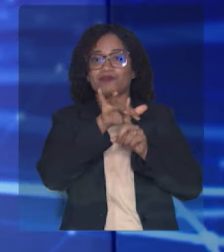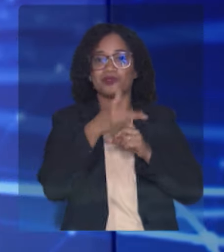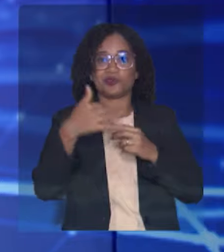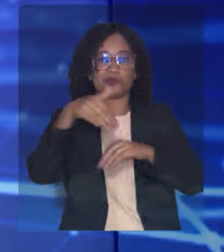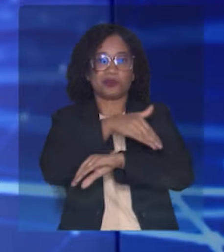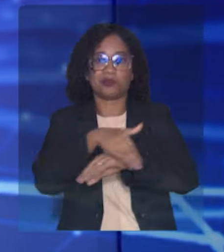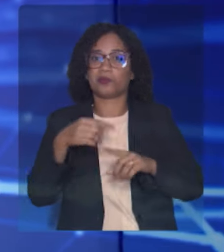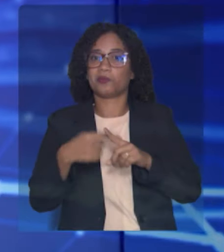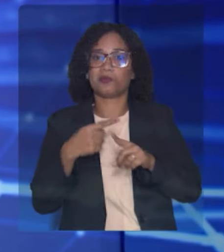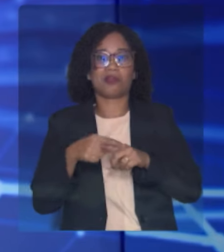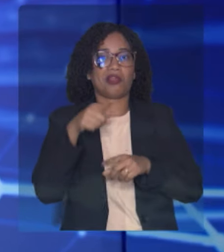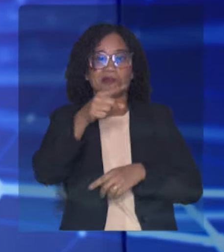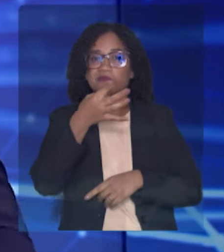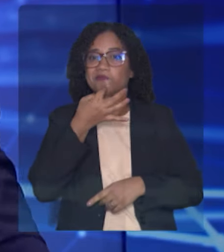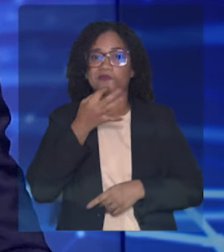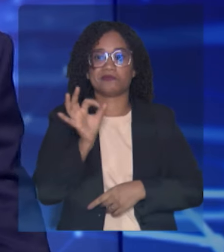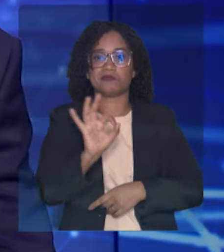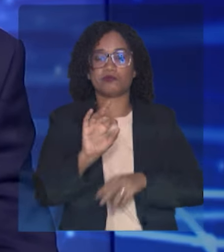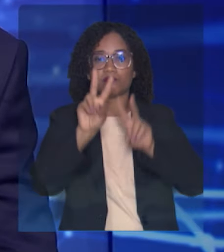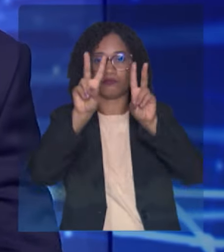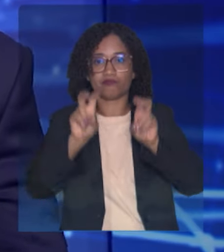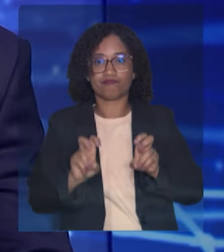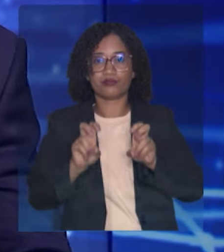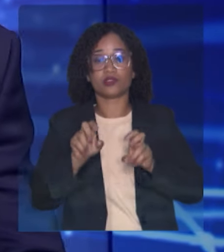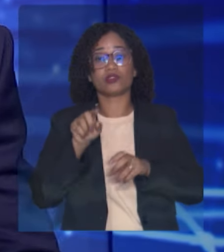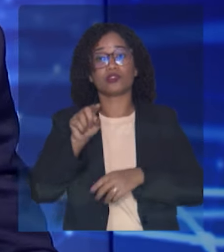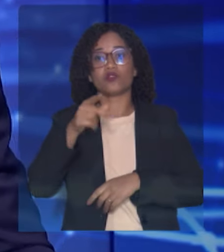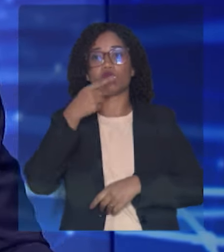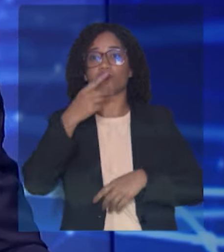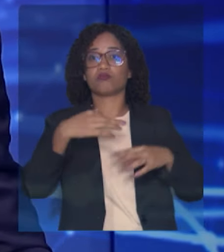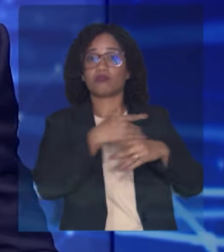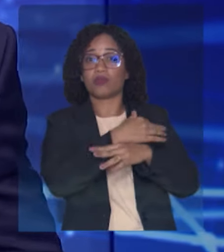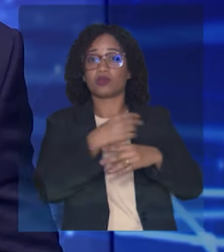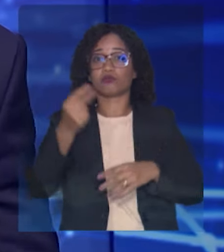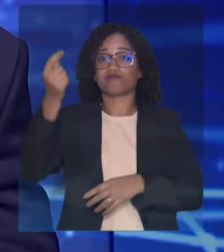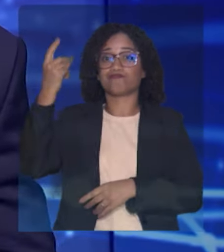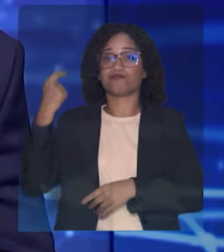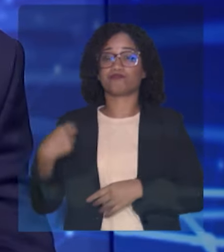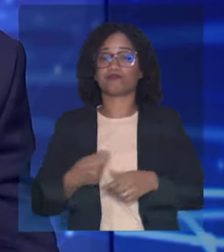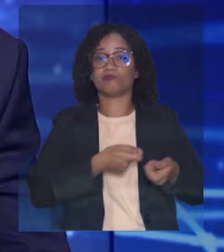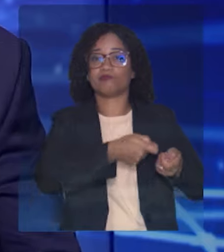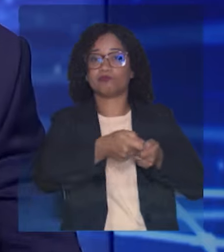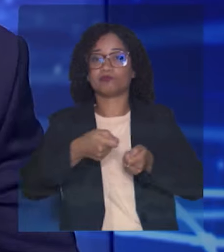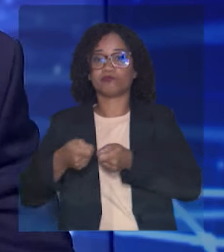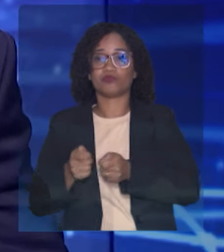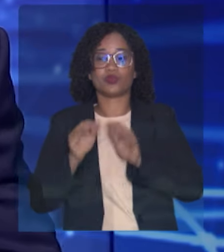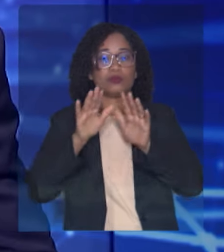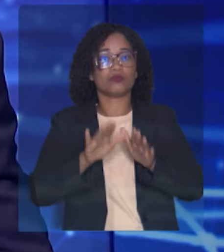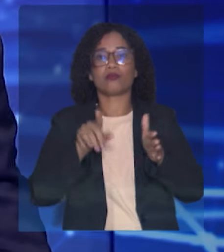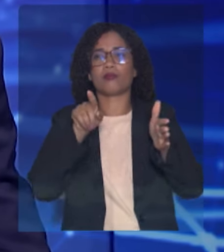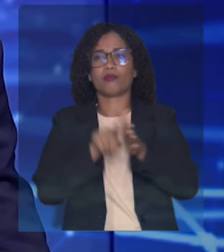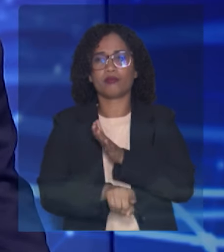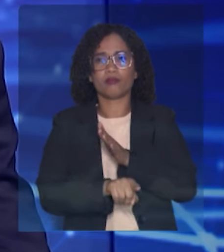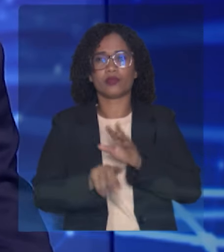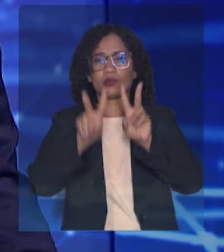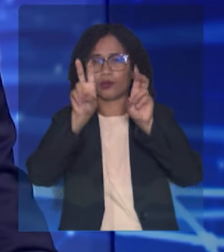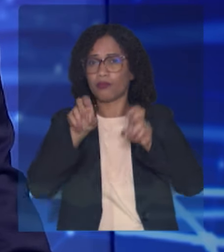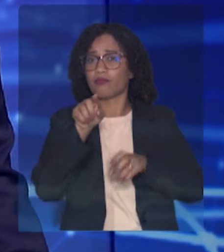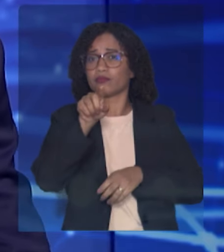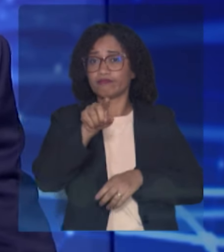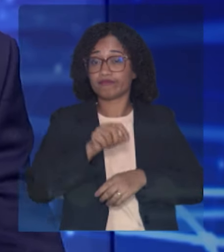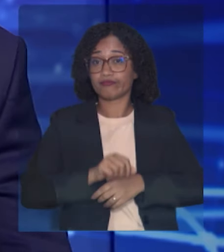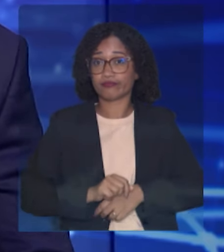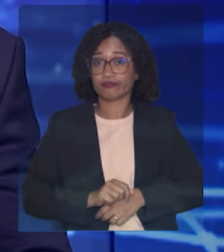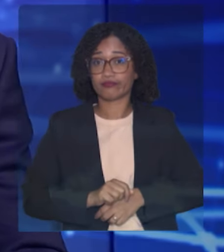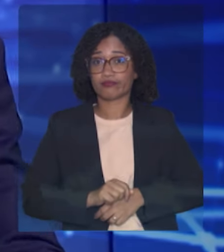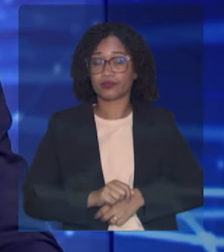Fala da Salvador da época que eles governavam. Mas a pergunta é sobre você que está em situação de rua. E é